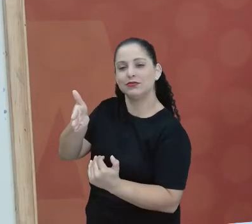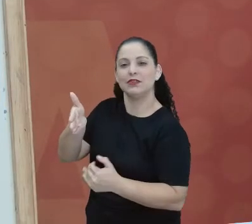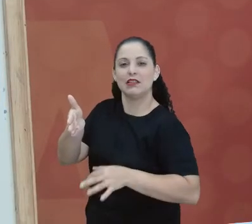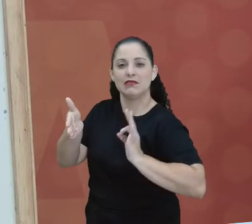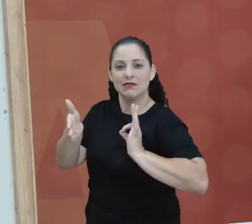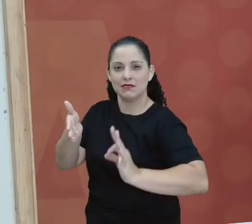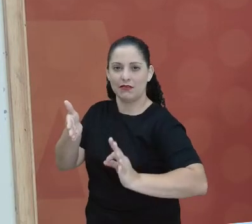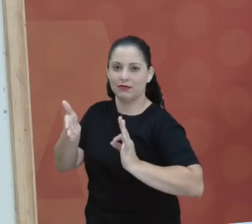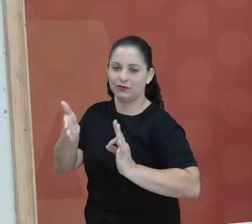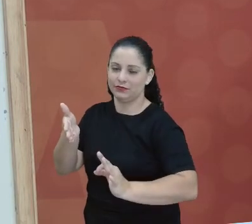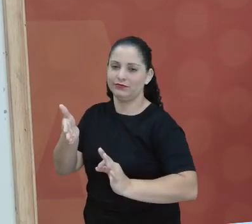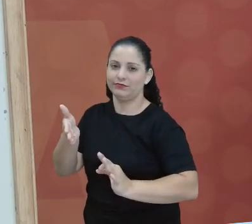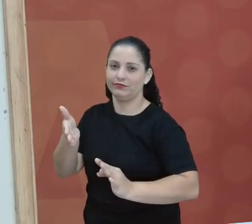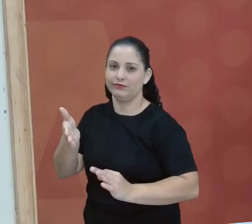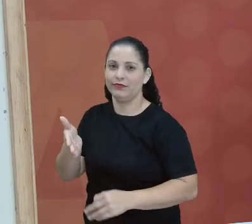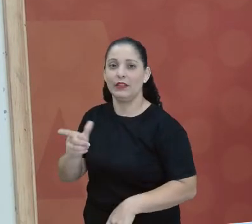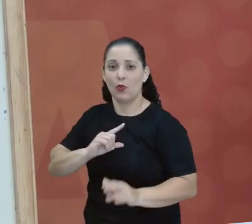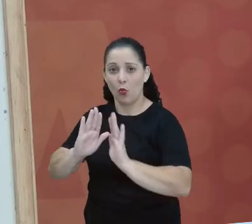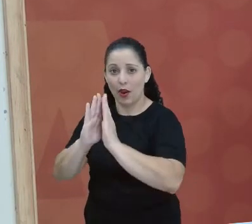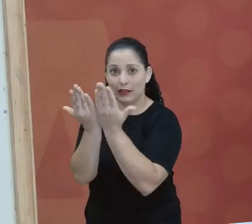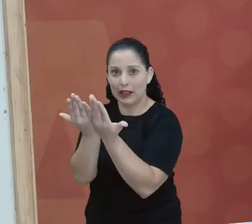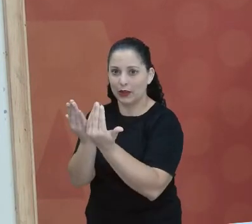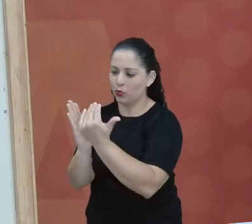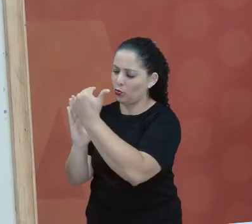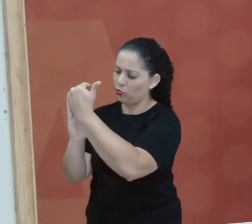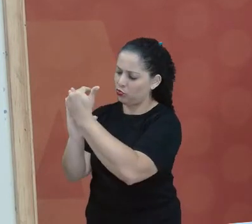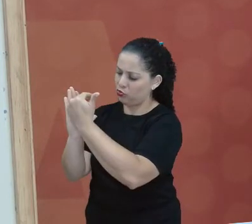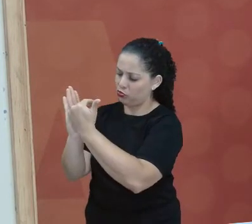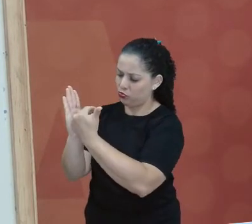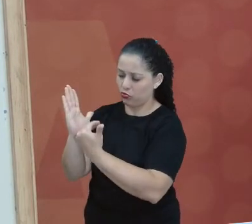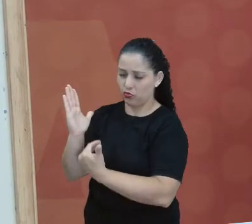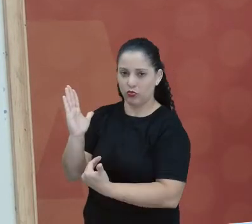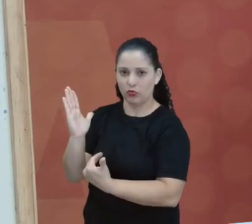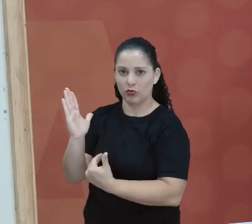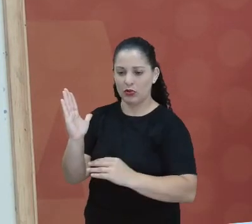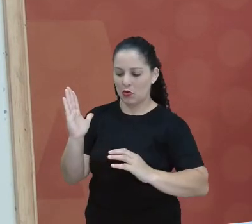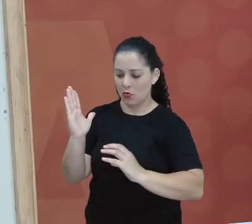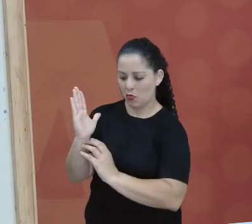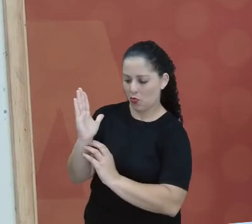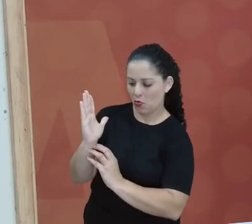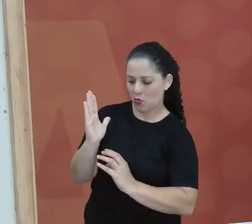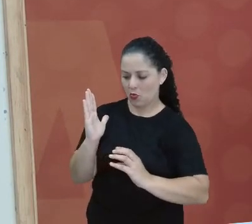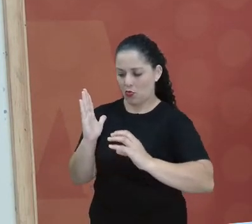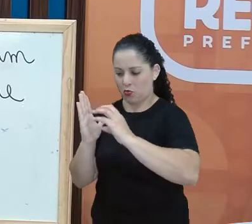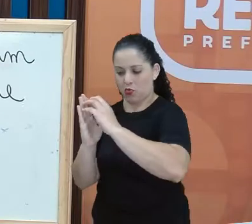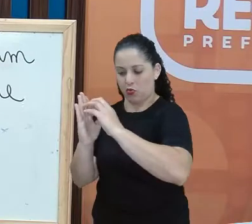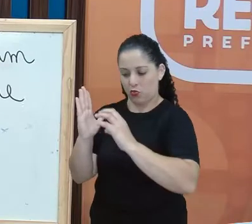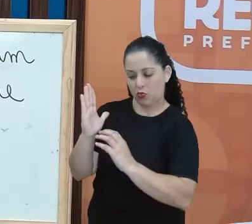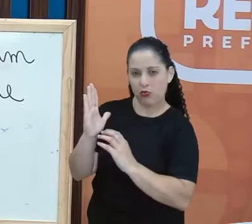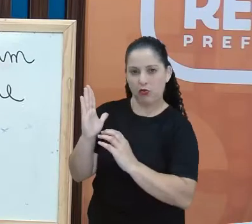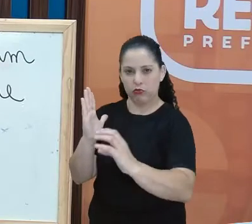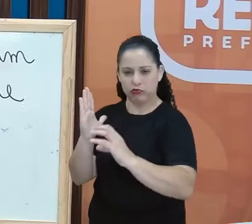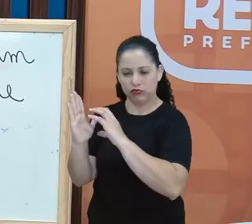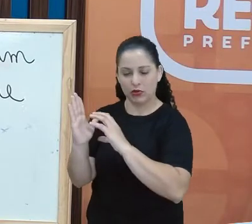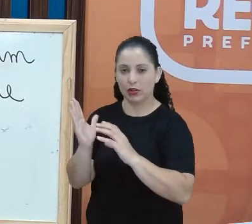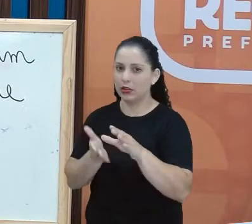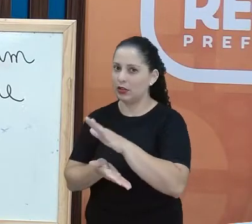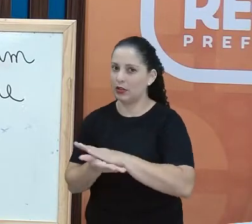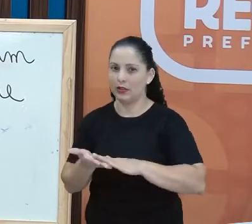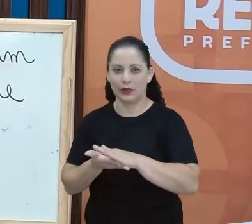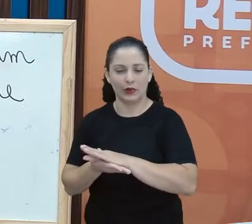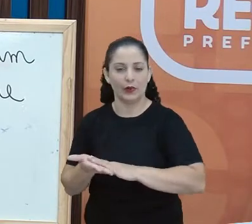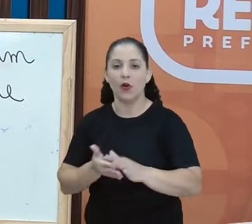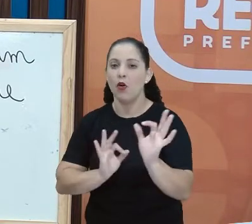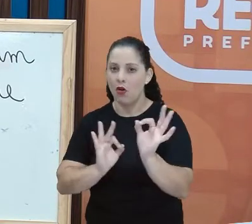O meu caderno Eu não escrevi uma parte aqui E a outra lá embaixo, tá? Eu preciso ter essa